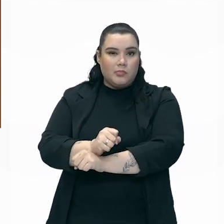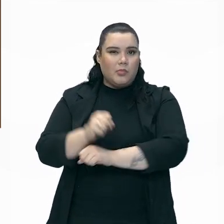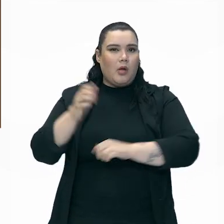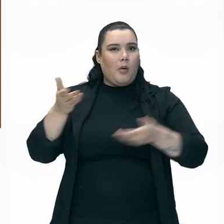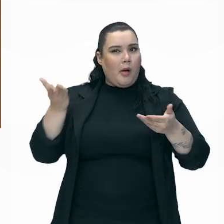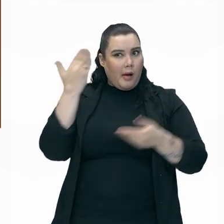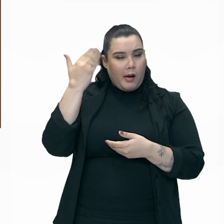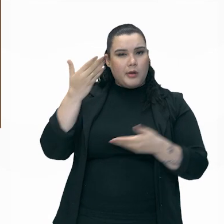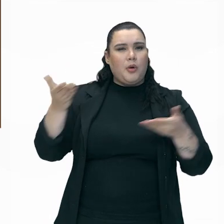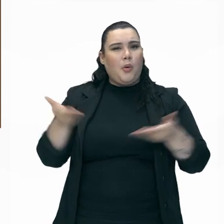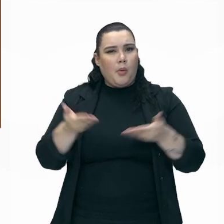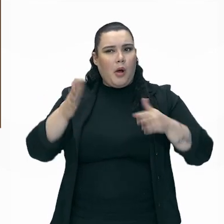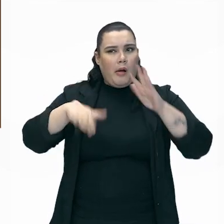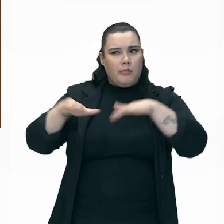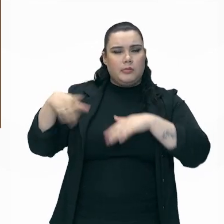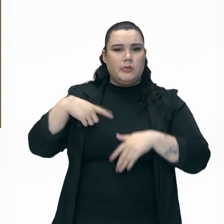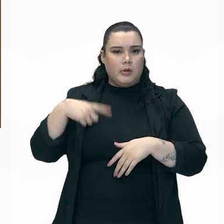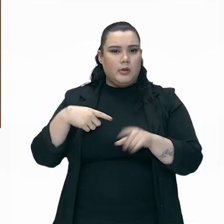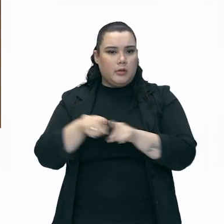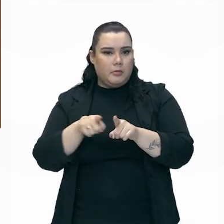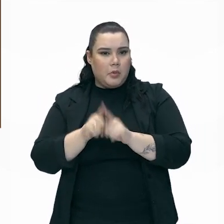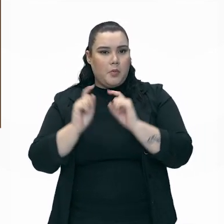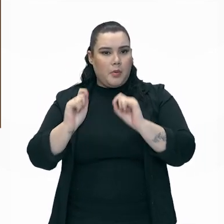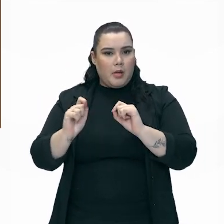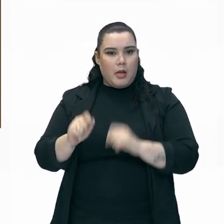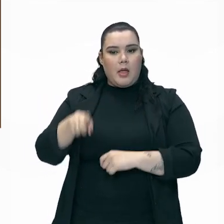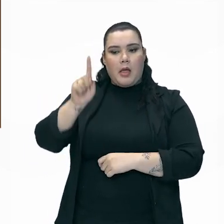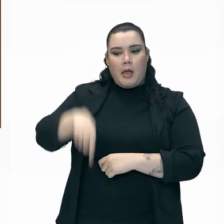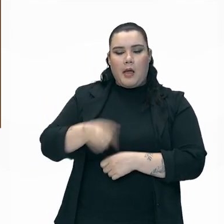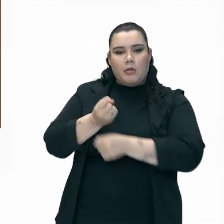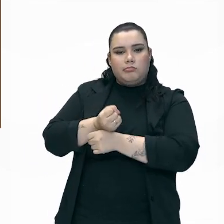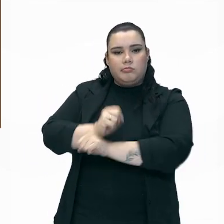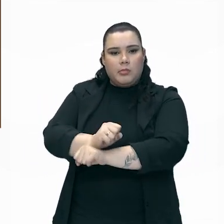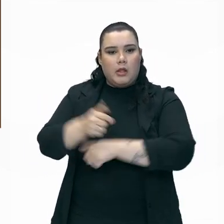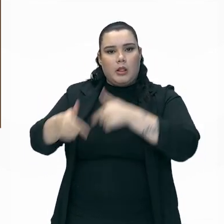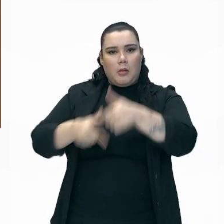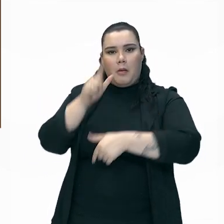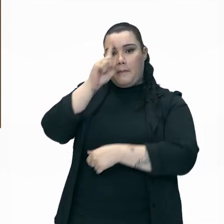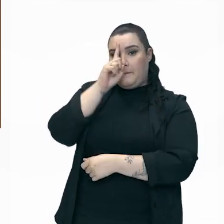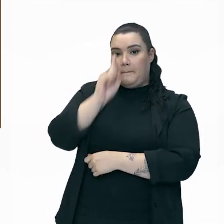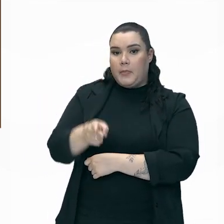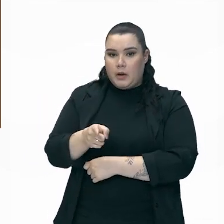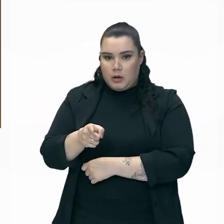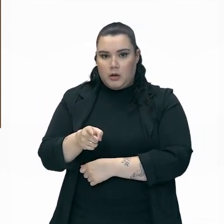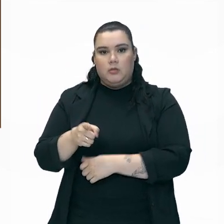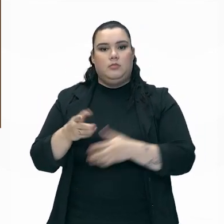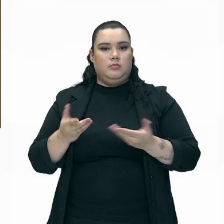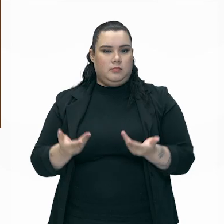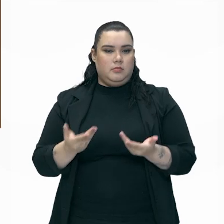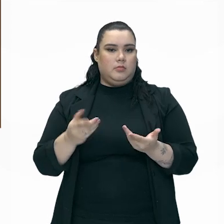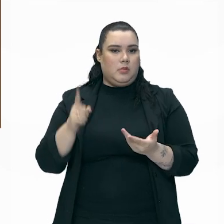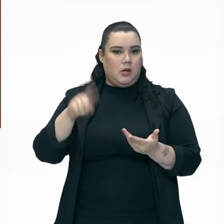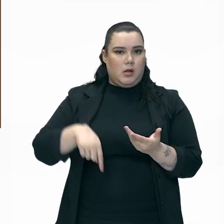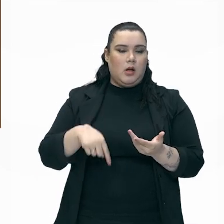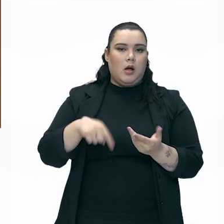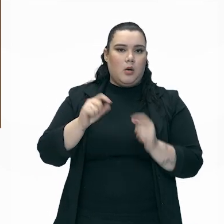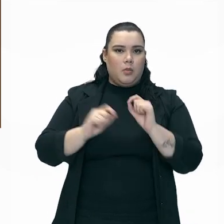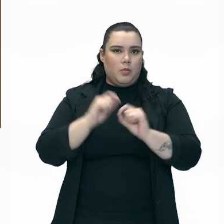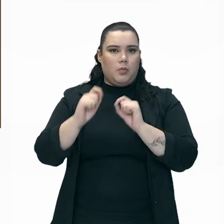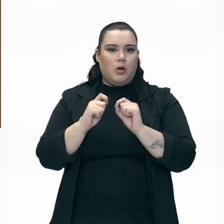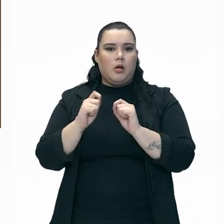é meio que o dono do outro, subjulga o outro ali a realizar o trabalho. Era uma forma muito